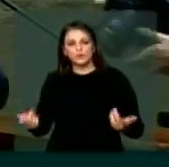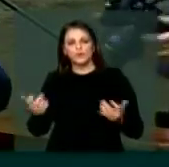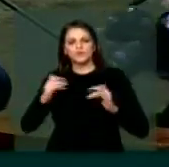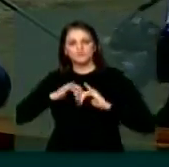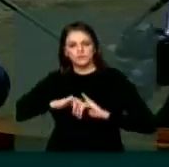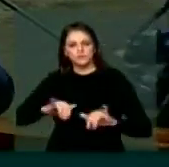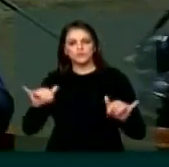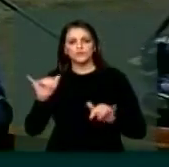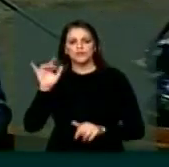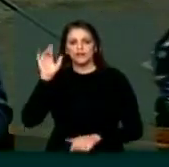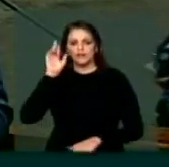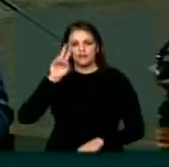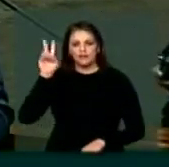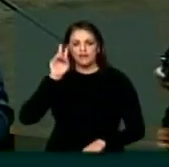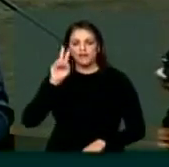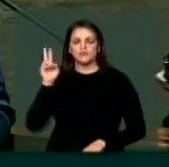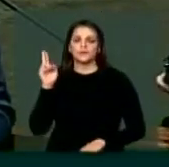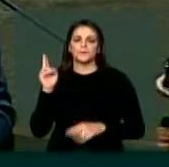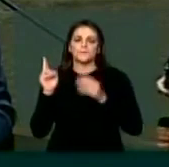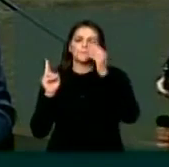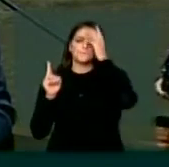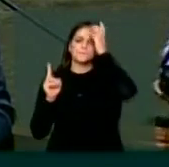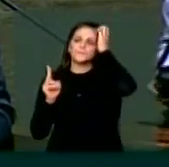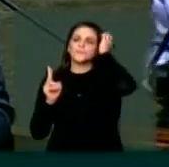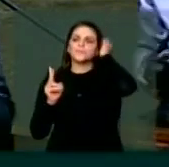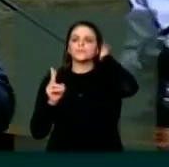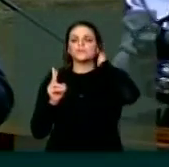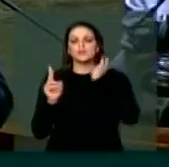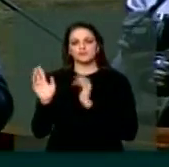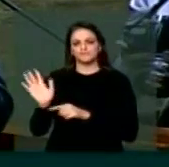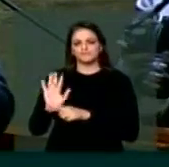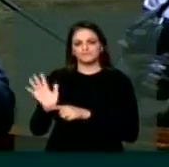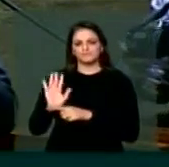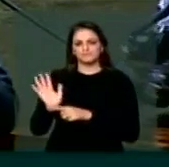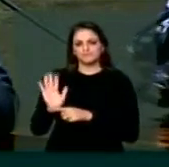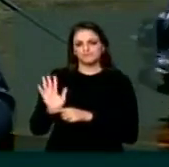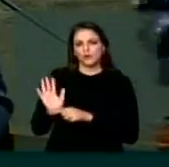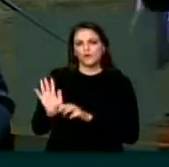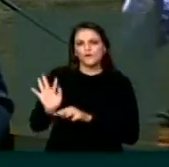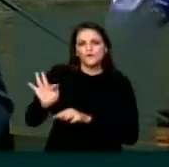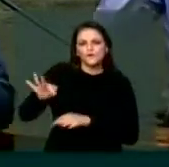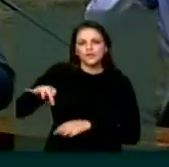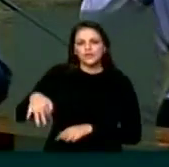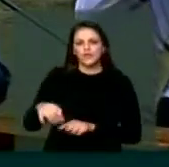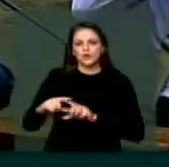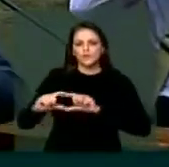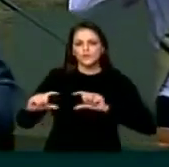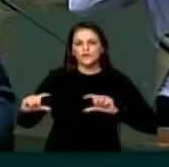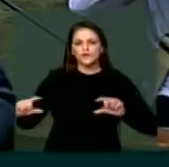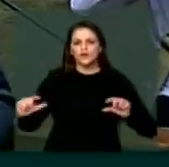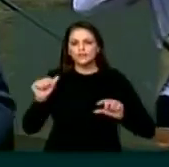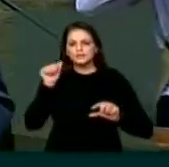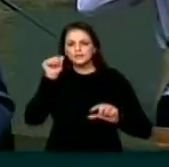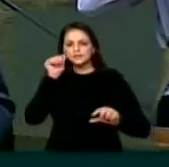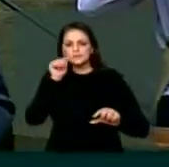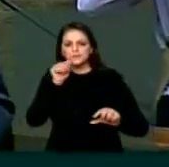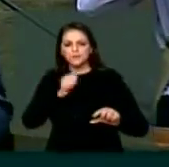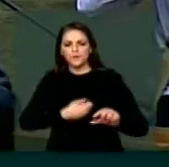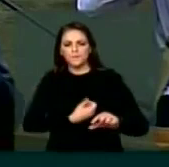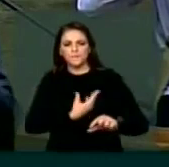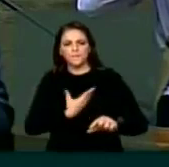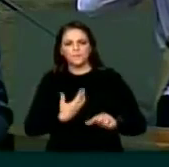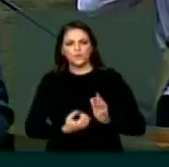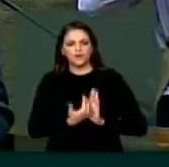vocês lembram o que estava no fim do filme? Uma frase da poetisa e professora